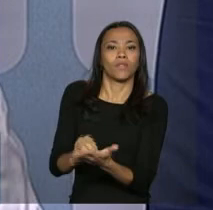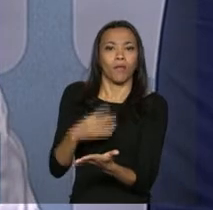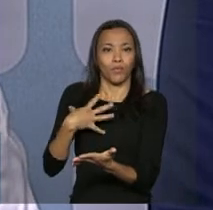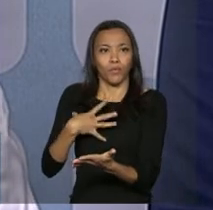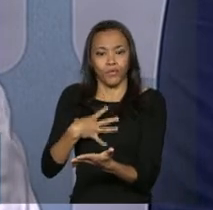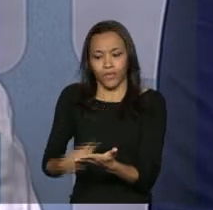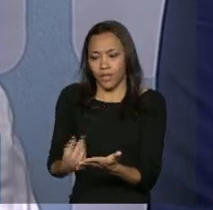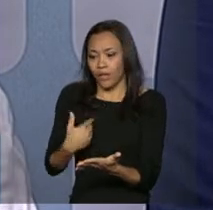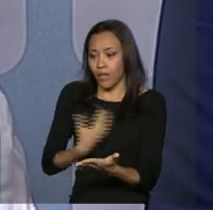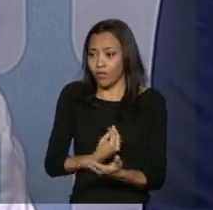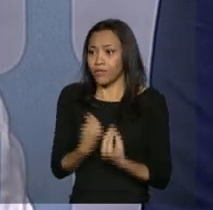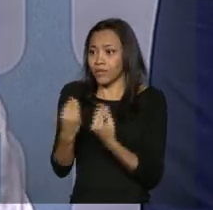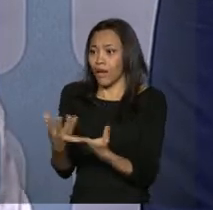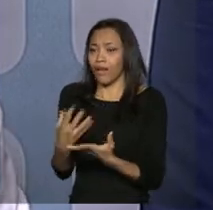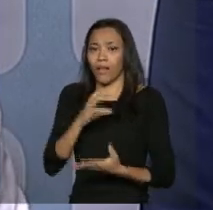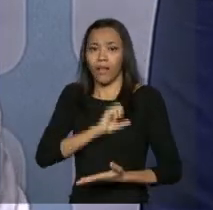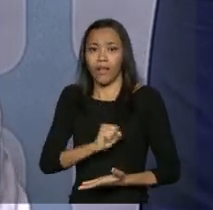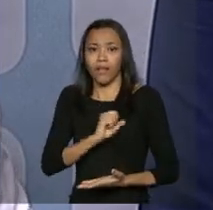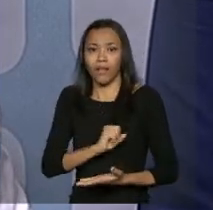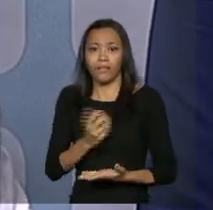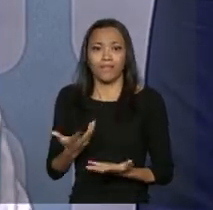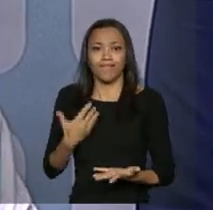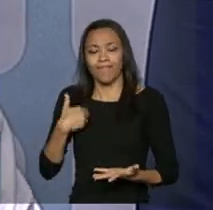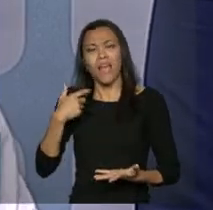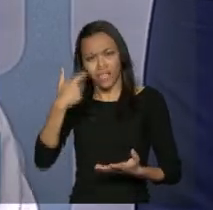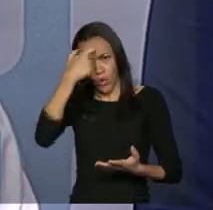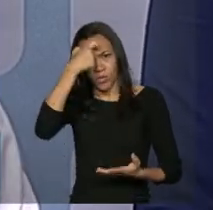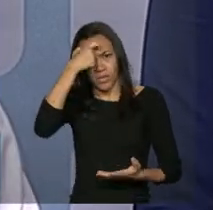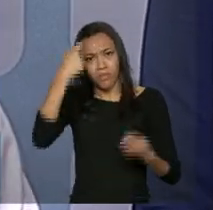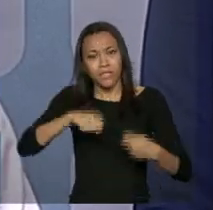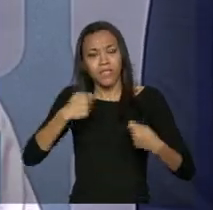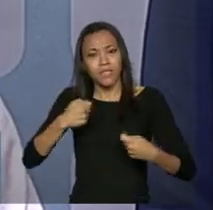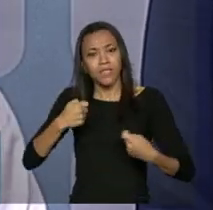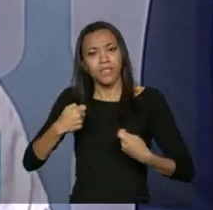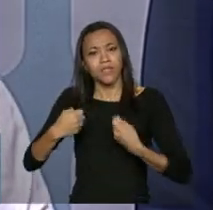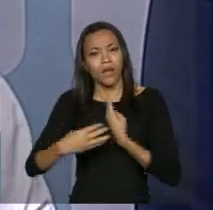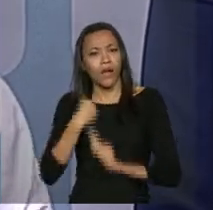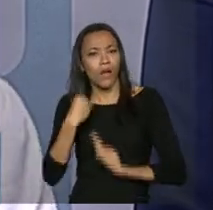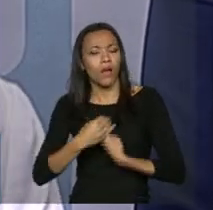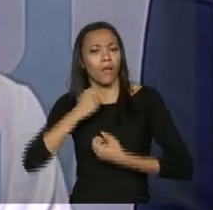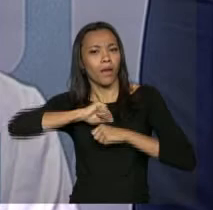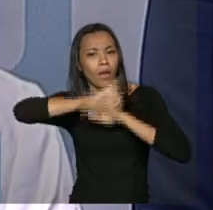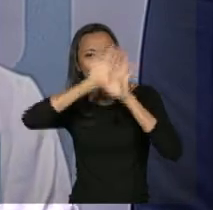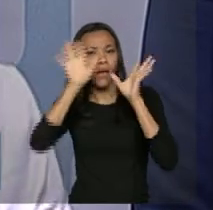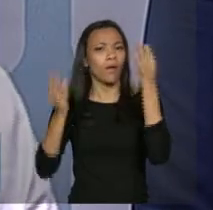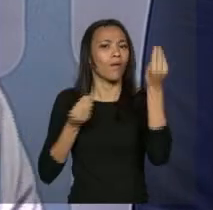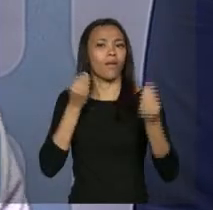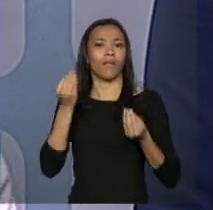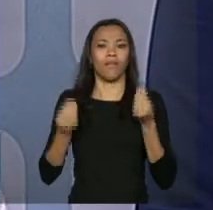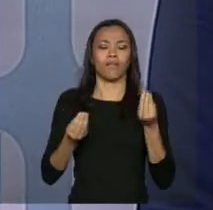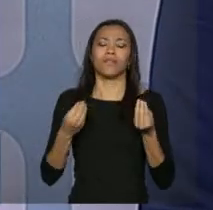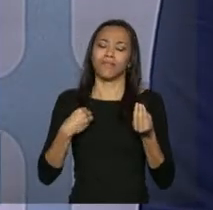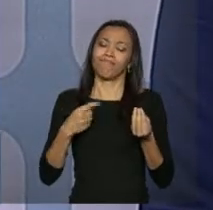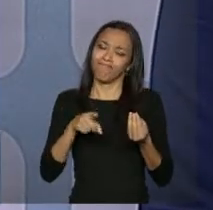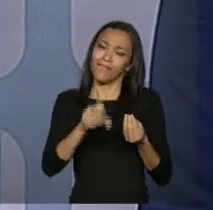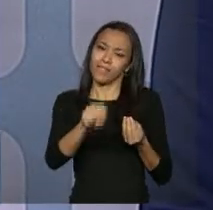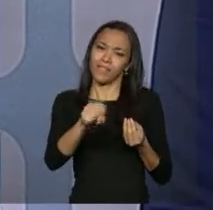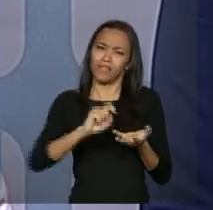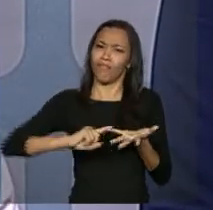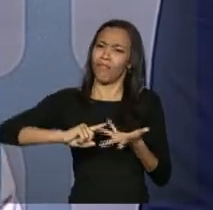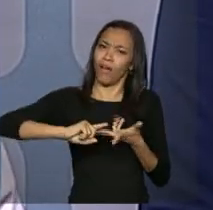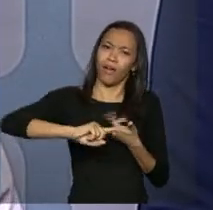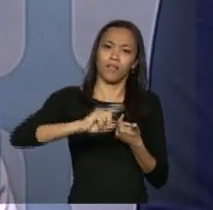filho? Essa consciência que precisa ser trabalhada para que aumente esse número de doação? São muitos fatores sempre.